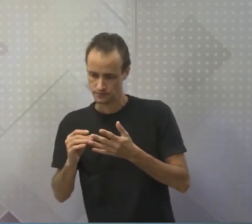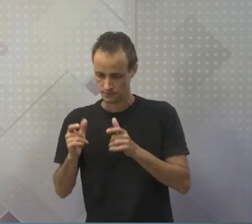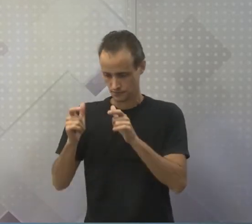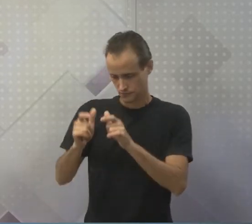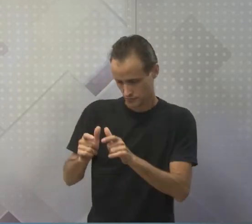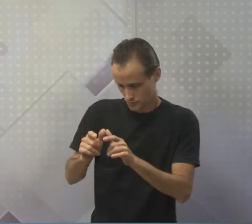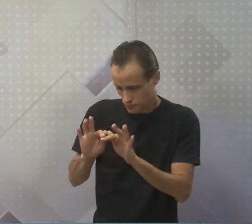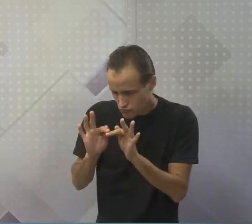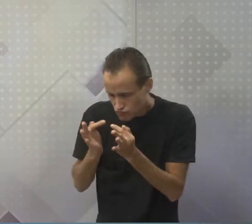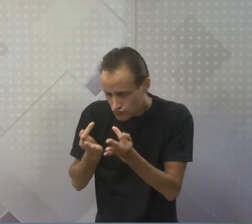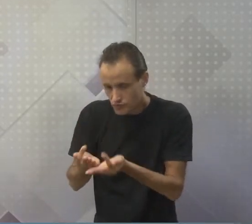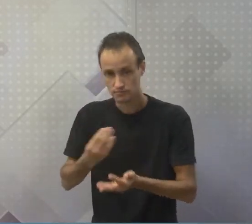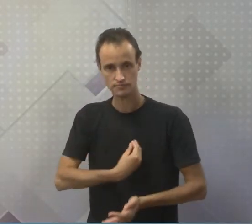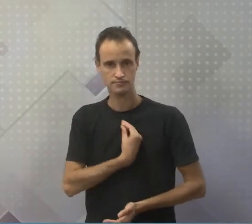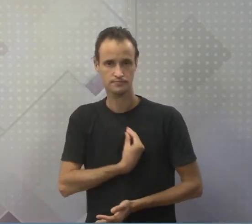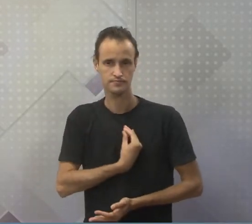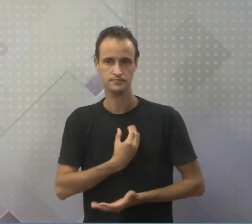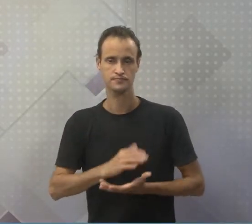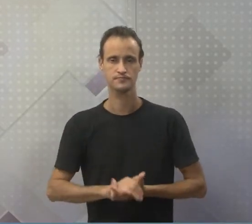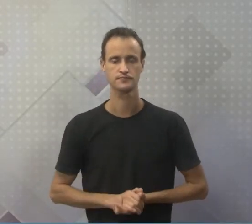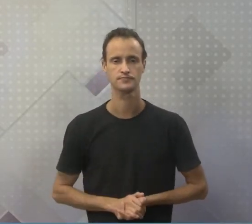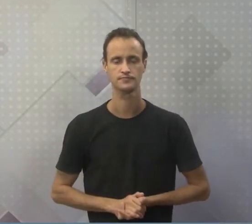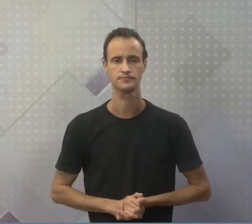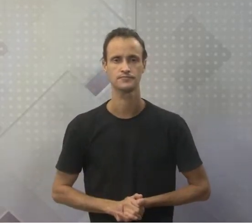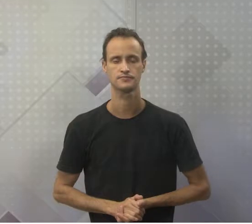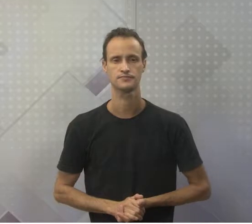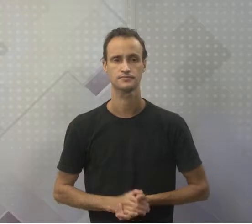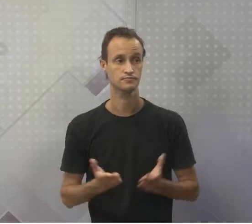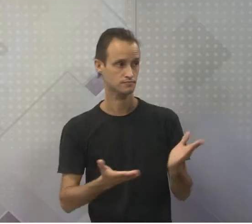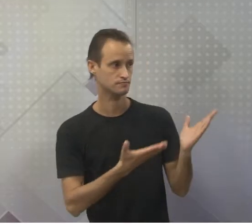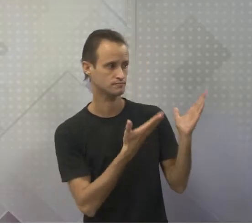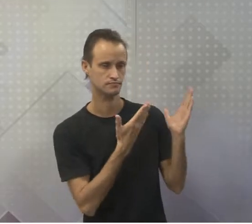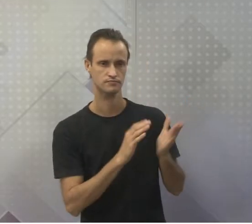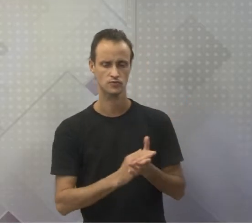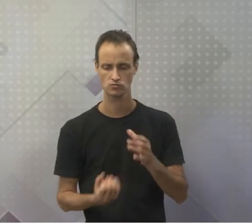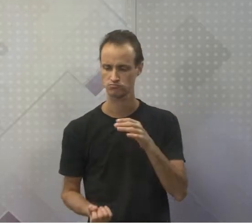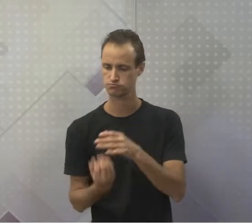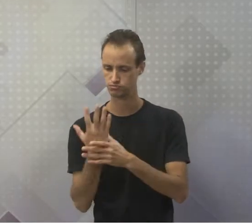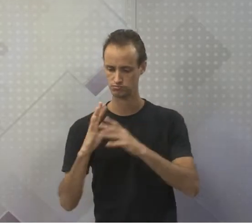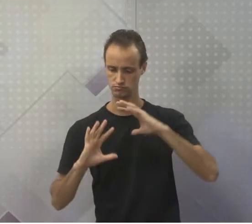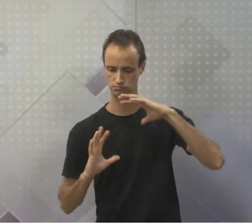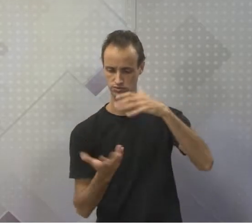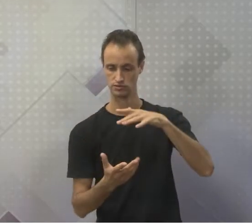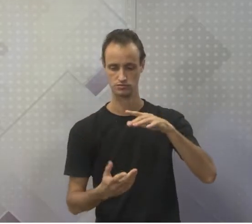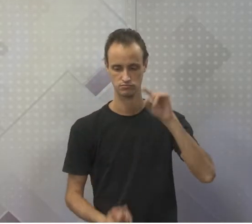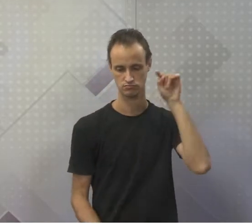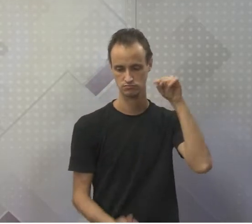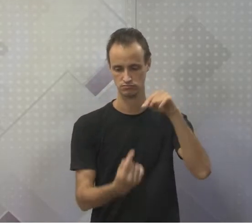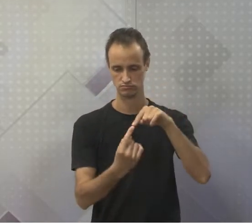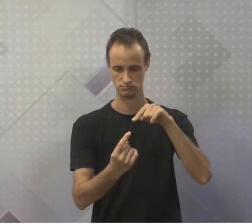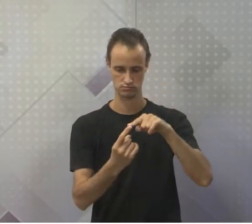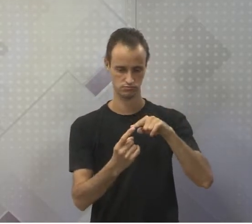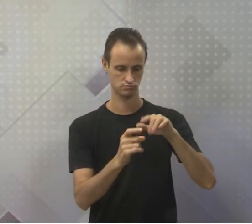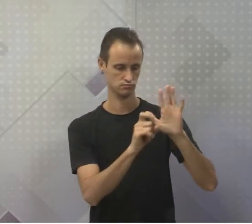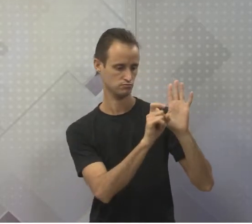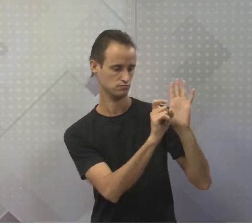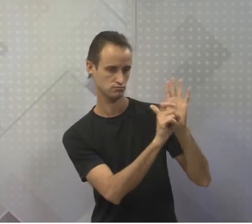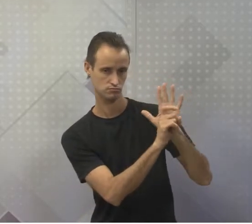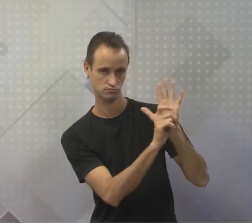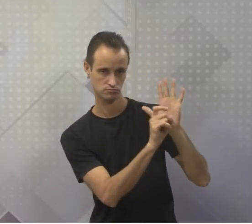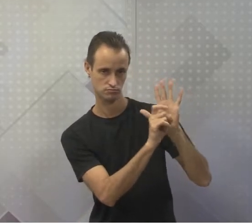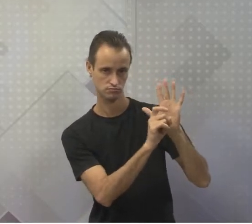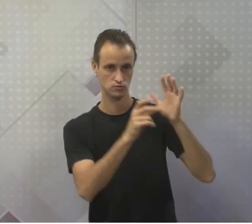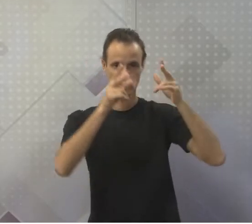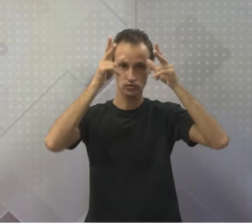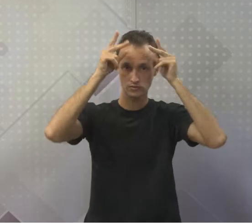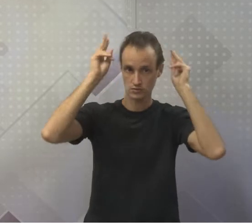primordial. Ok? Ok. Então, dá uma olhada. A origem do mundo, segundo a mitologia grega. Certo? Então,